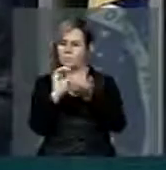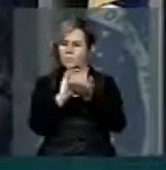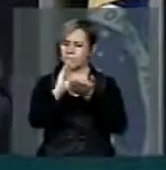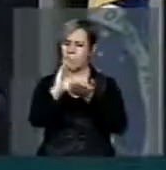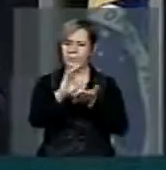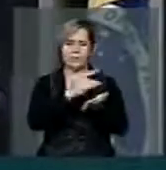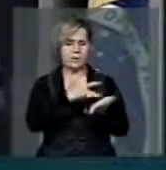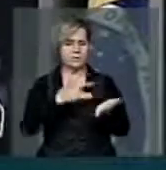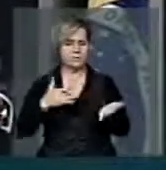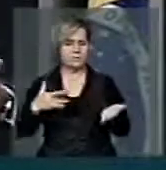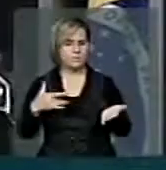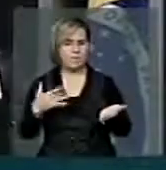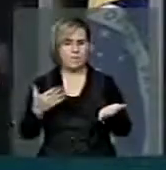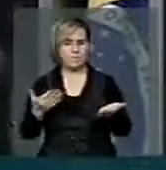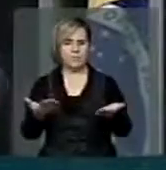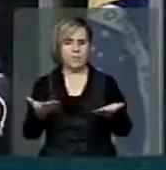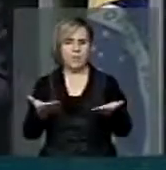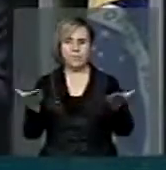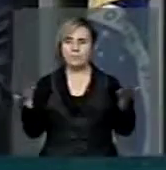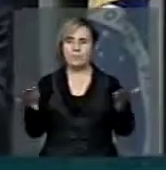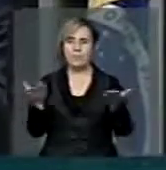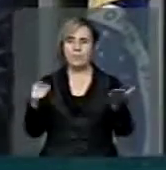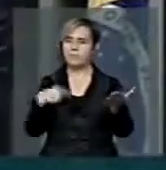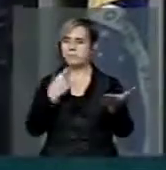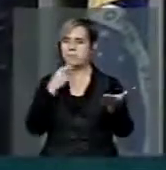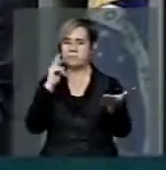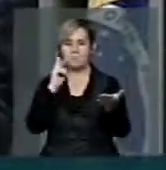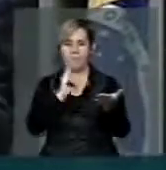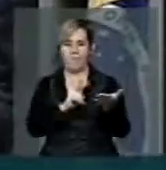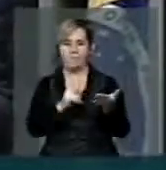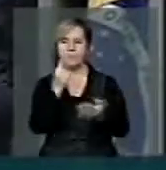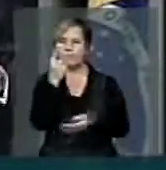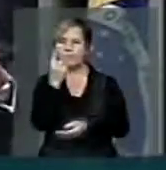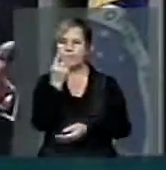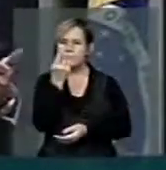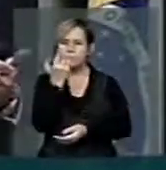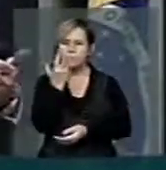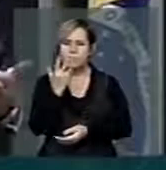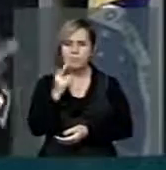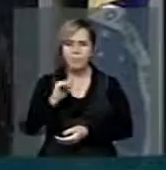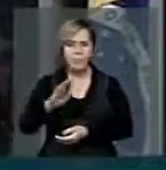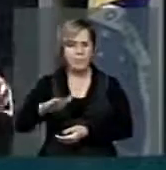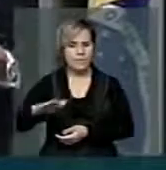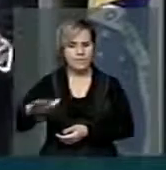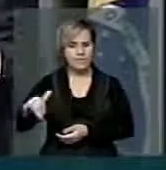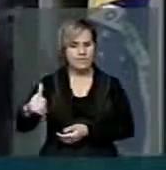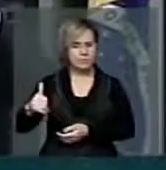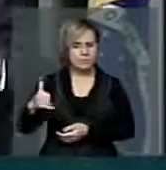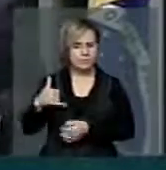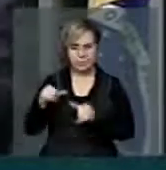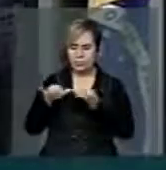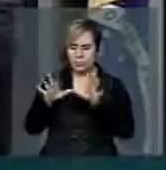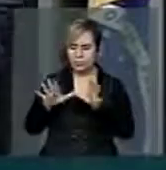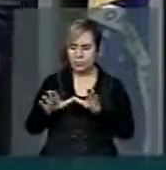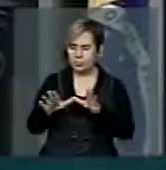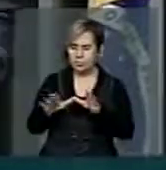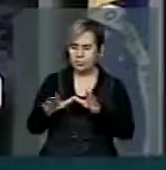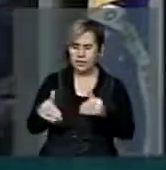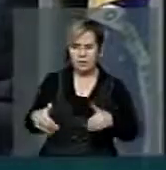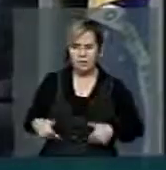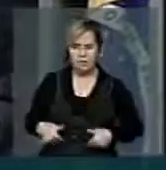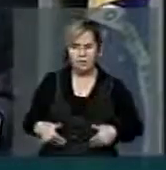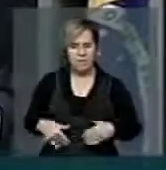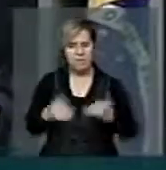saúde. E agora nós vemos uma questão de uma criança ficar em estado de inarnição para